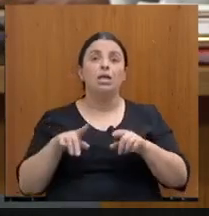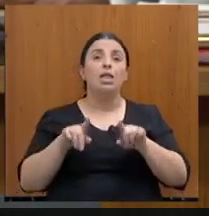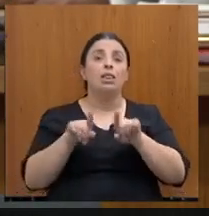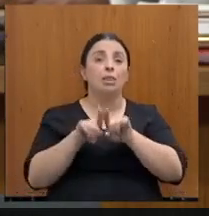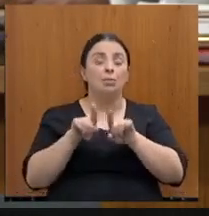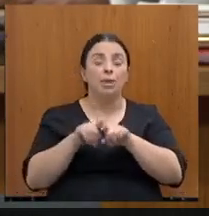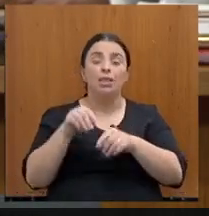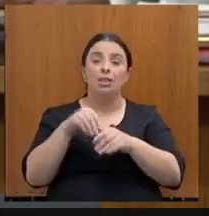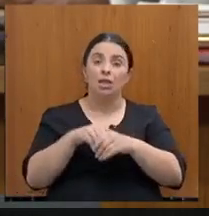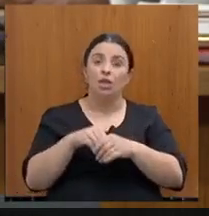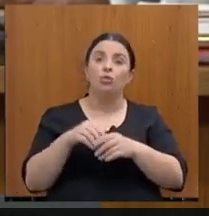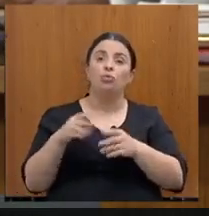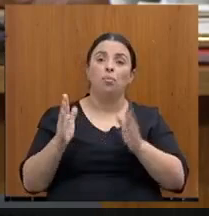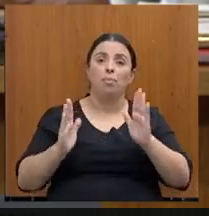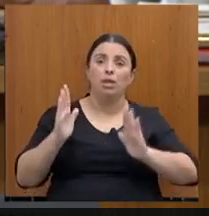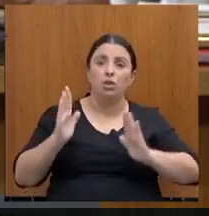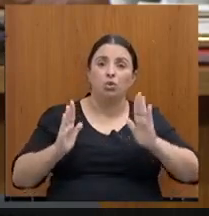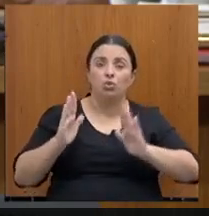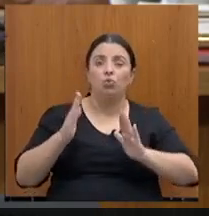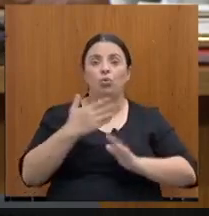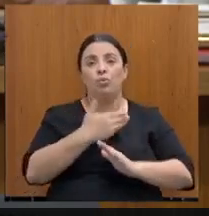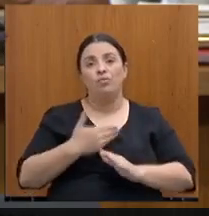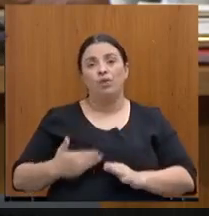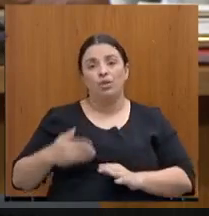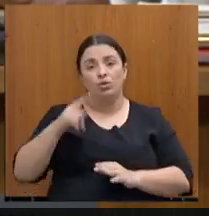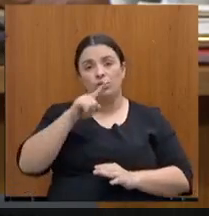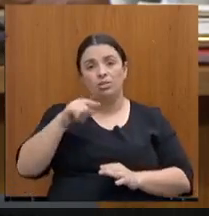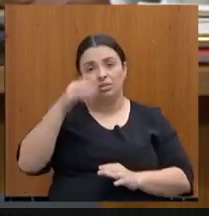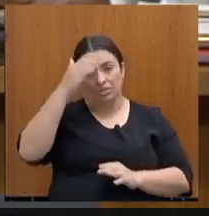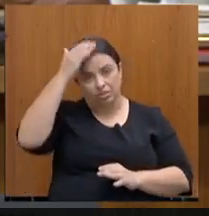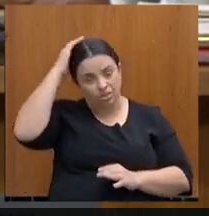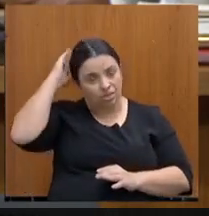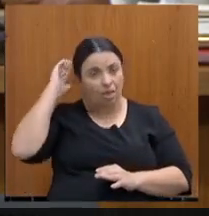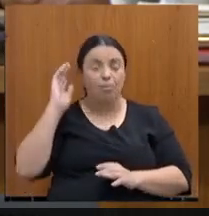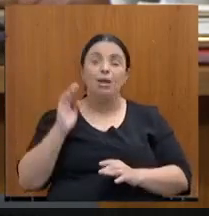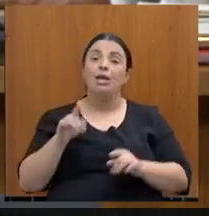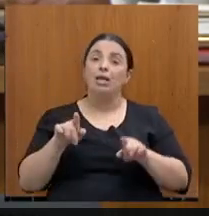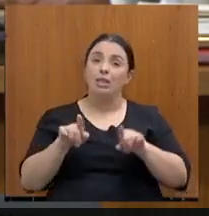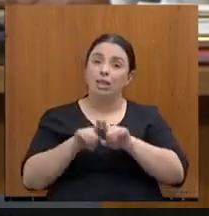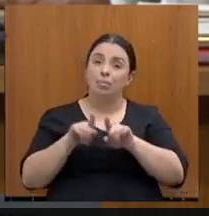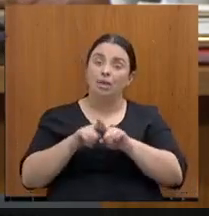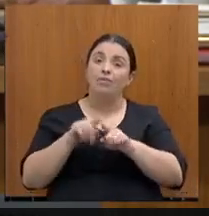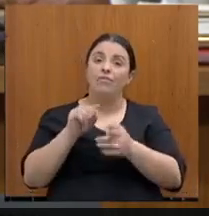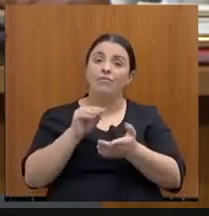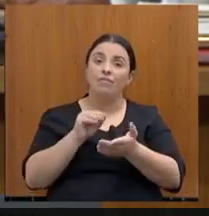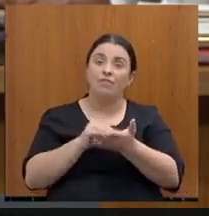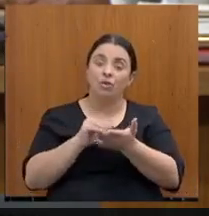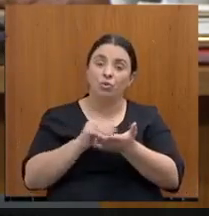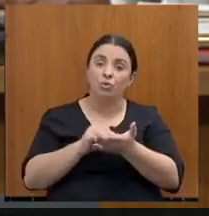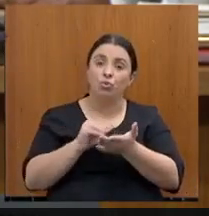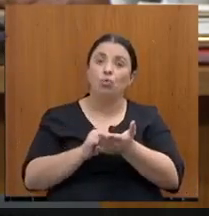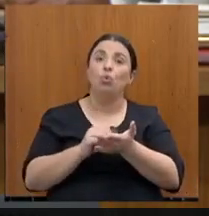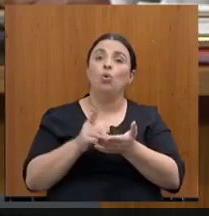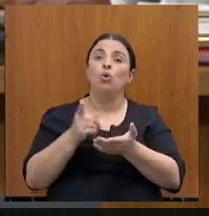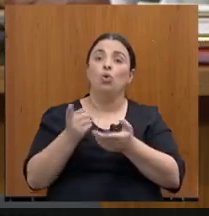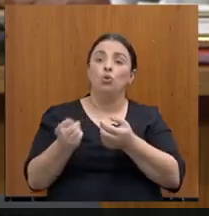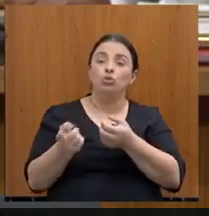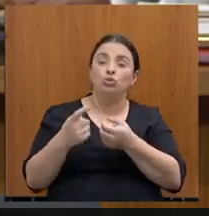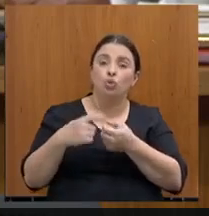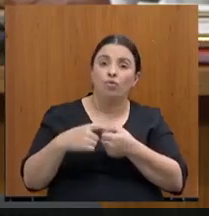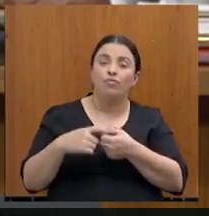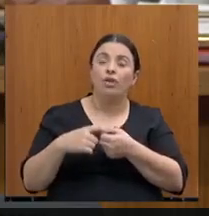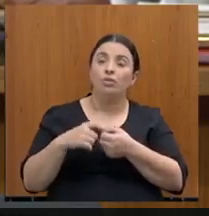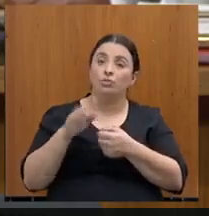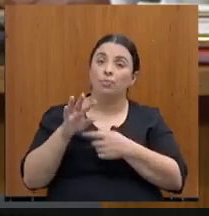também tem, deixou de repassar a questão de convênios em que o TCE fez o